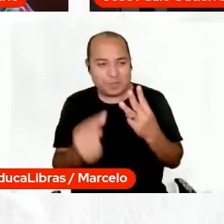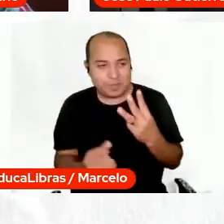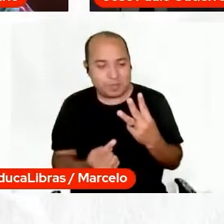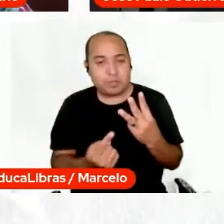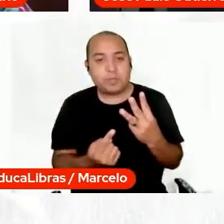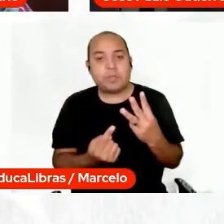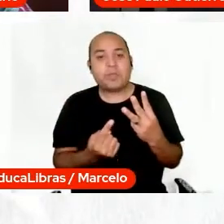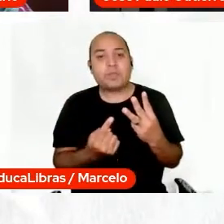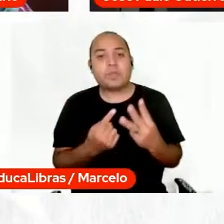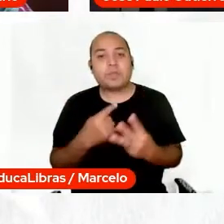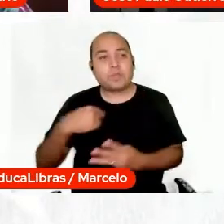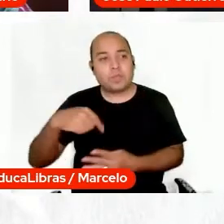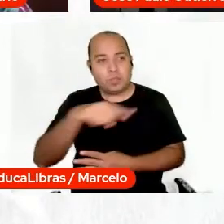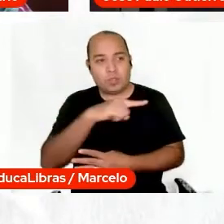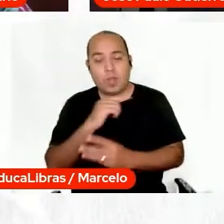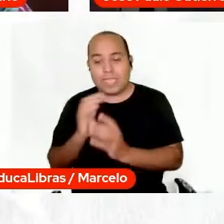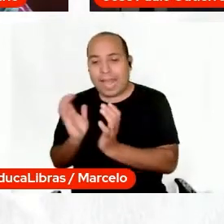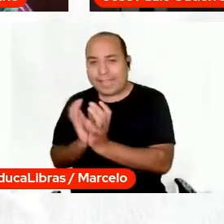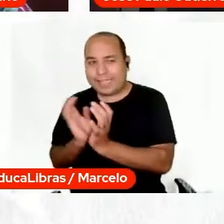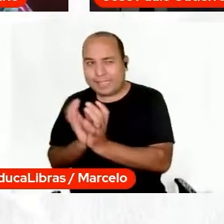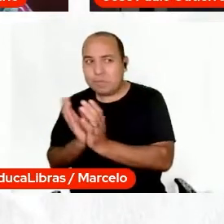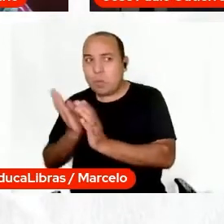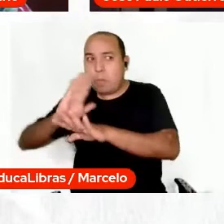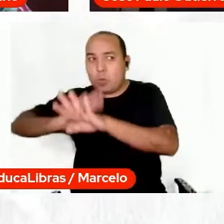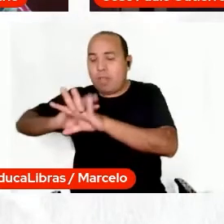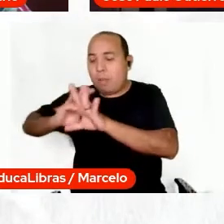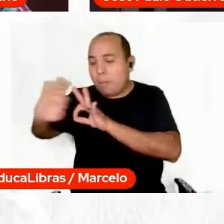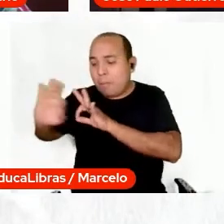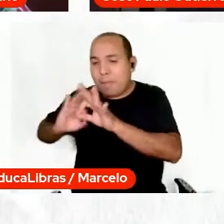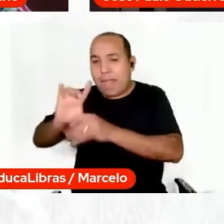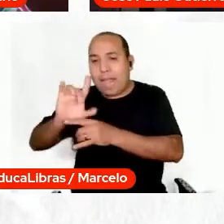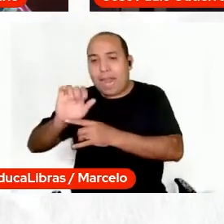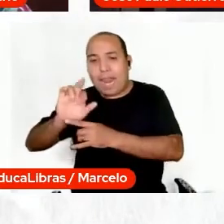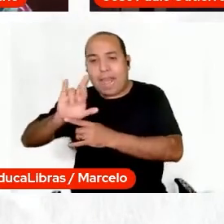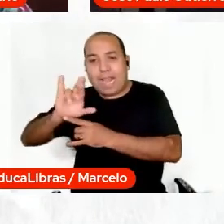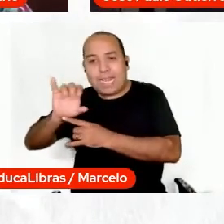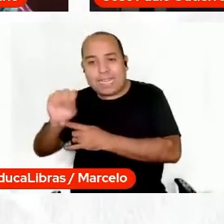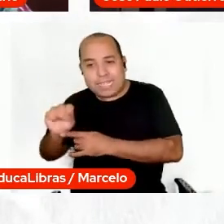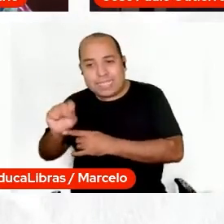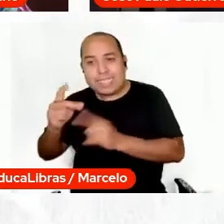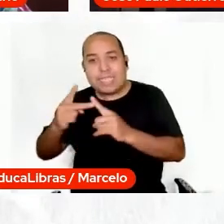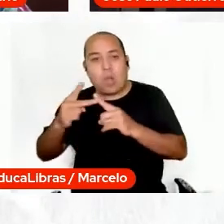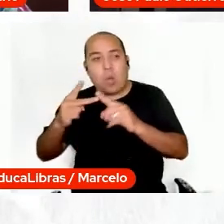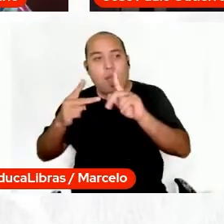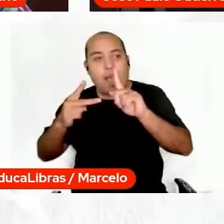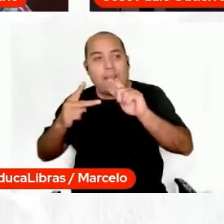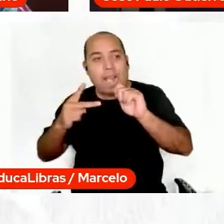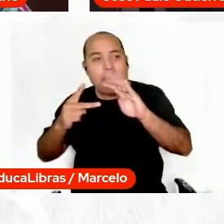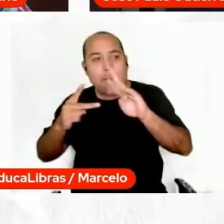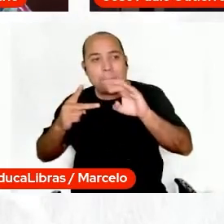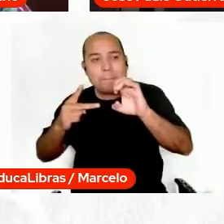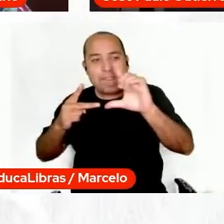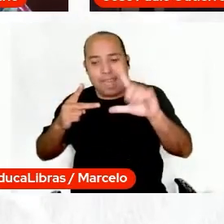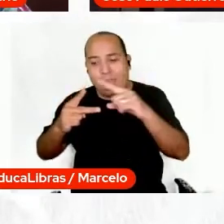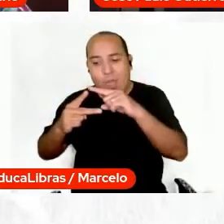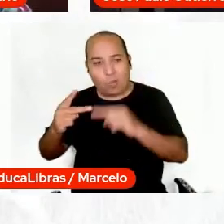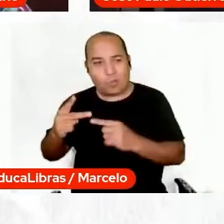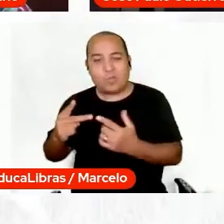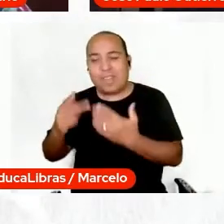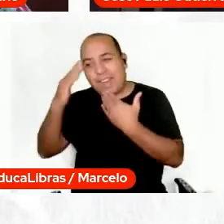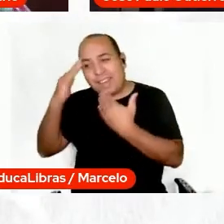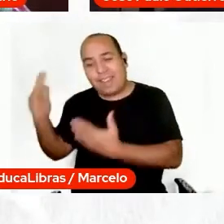a nossa equipe que está nos bastidores, a Larissa, o Gabriel, convido a todas as pessoas que estão